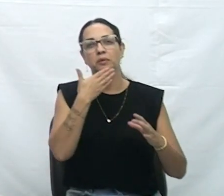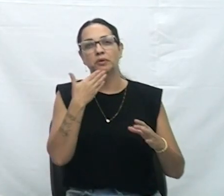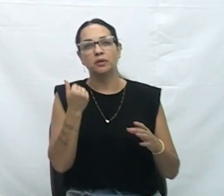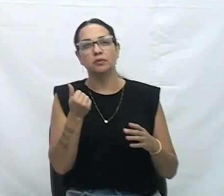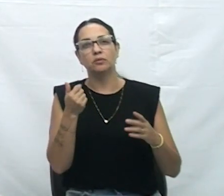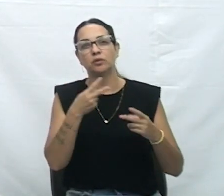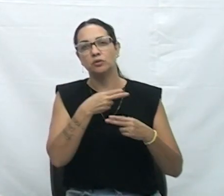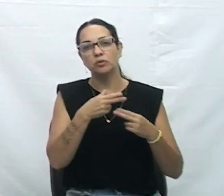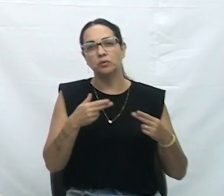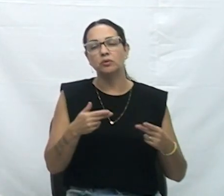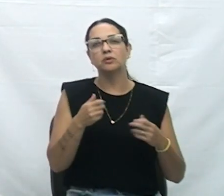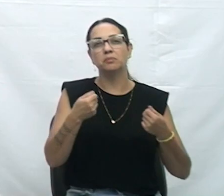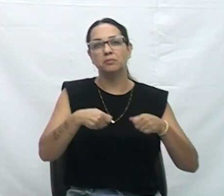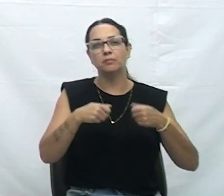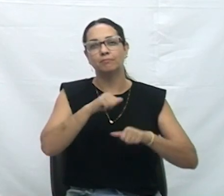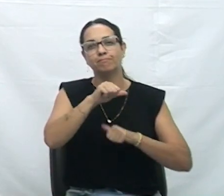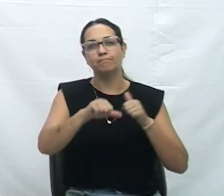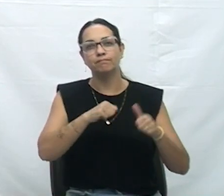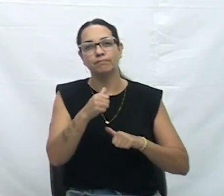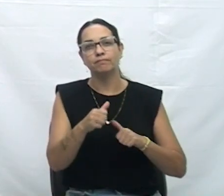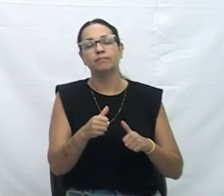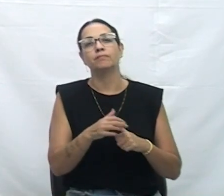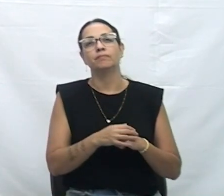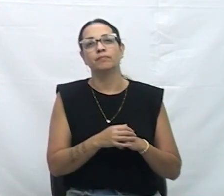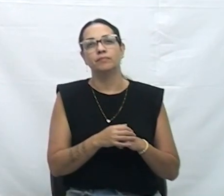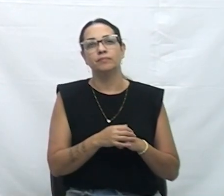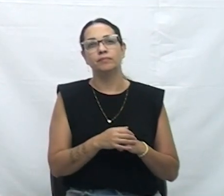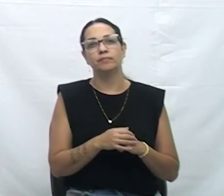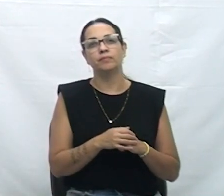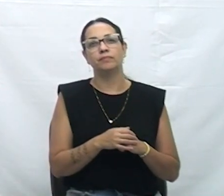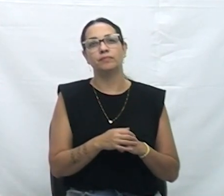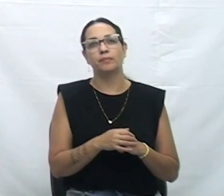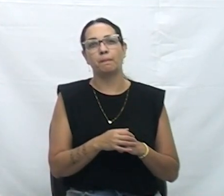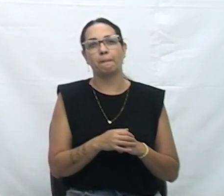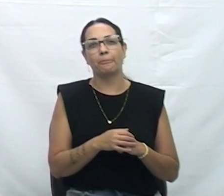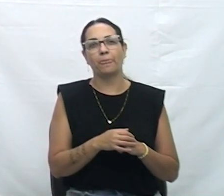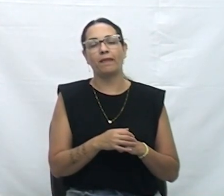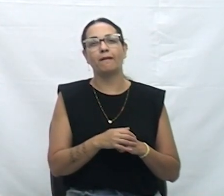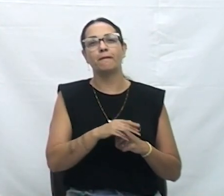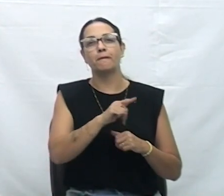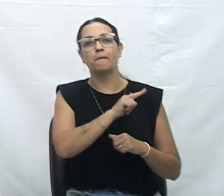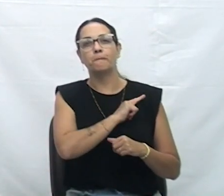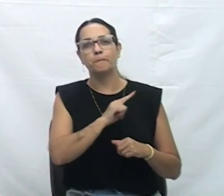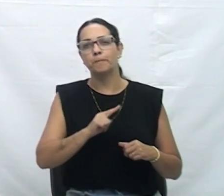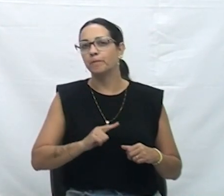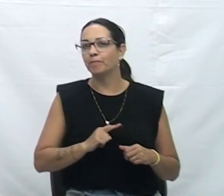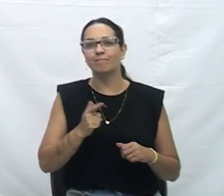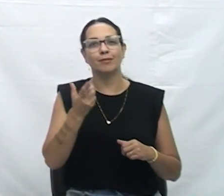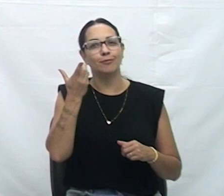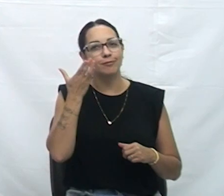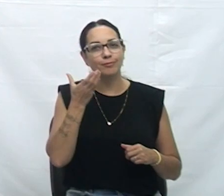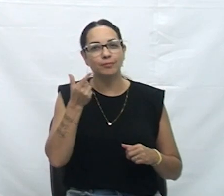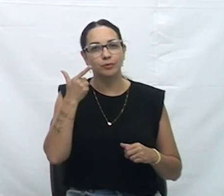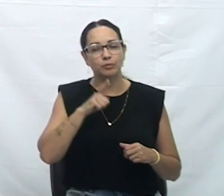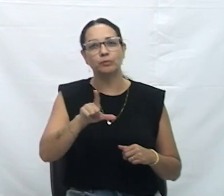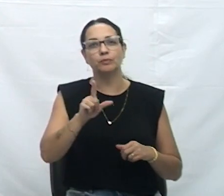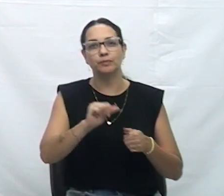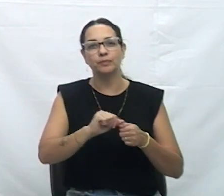sensível e que não conseguiam fazer e que o governo não fazia bem. E